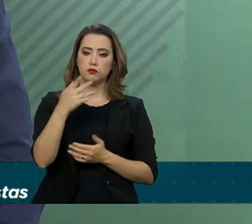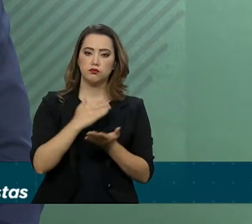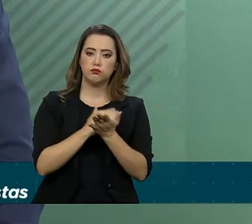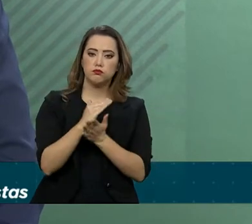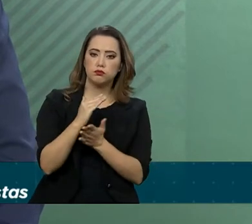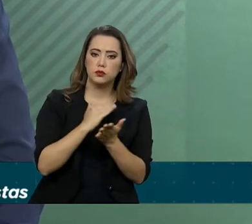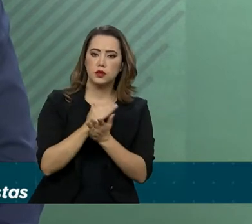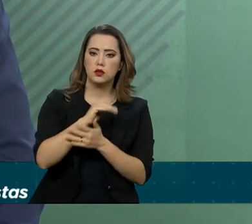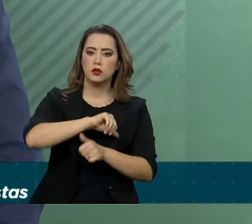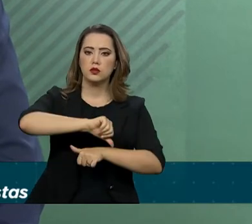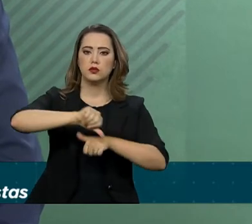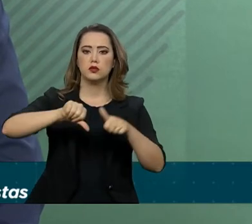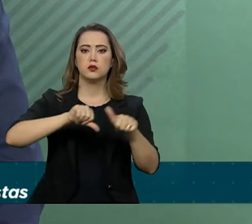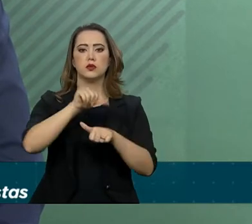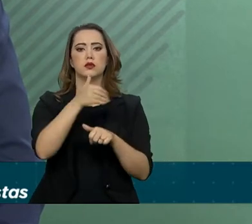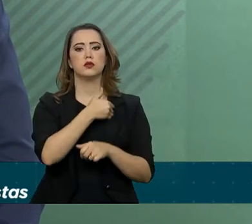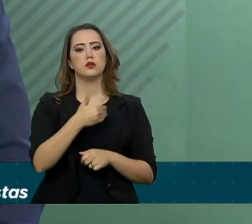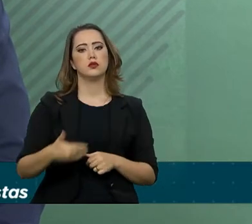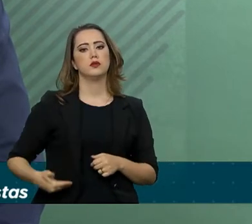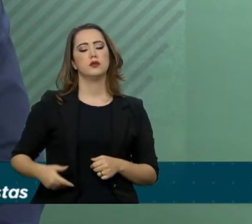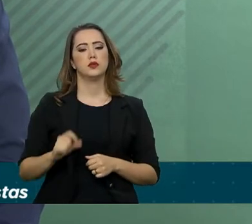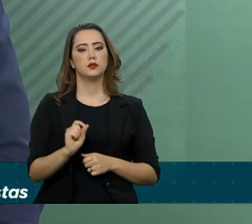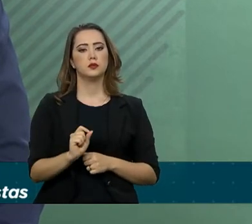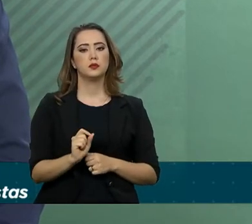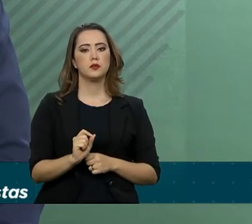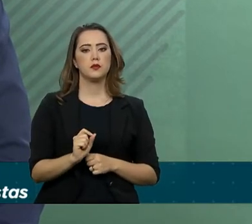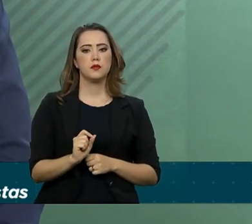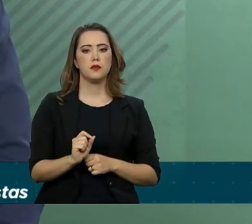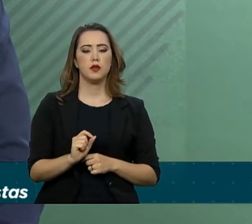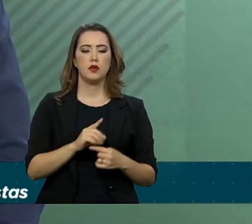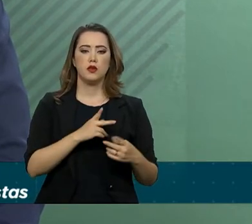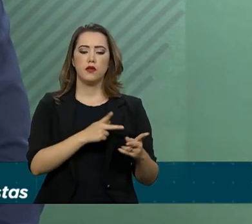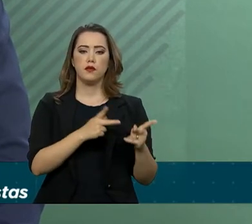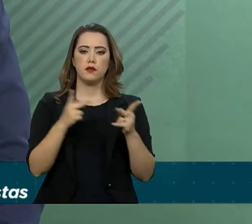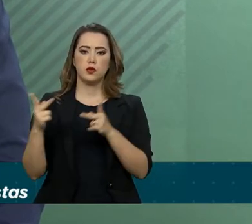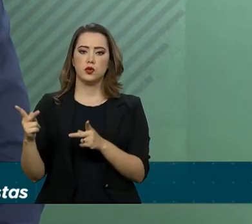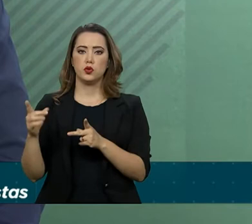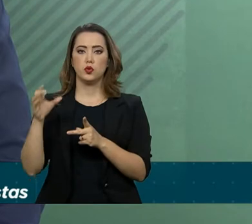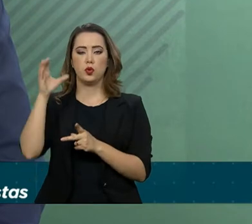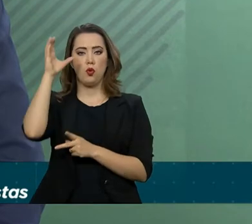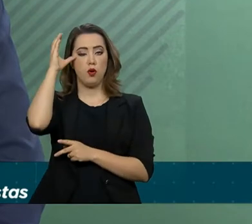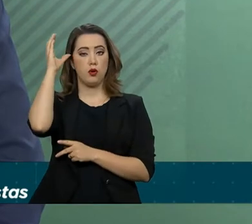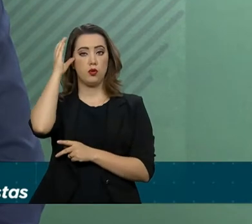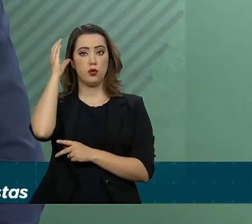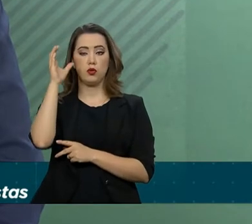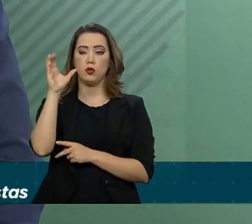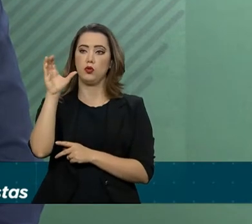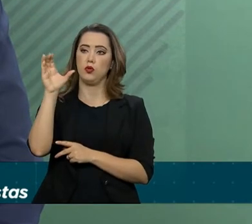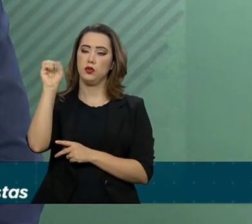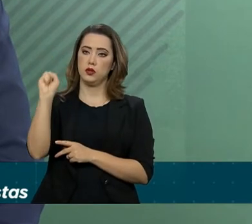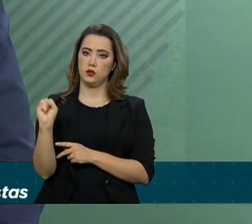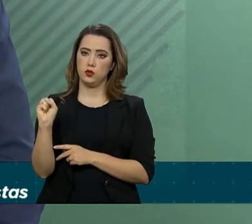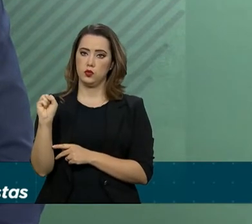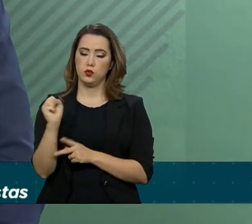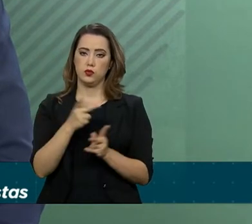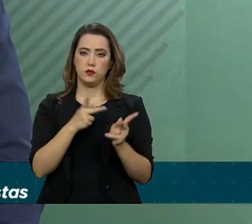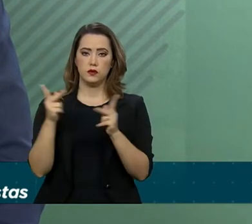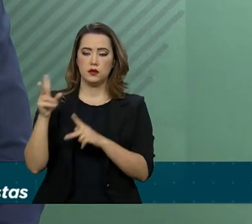da transição do governo, visitou a Coreia do Sul com o objetivo de identificar